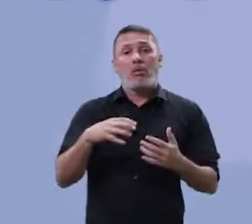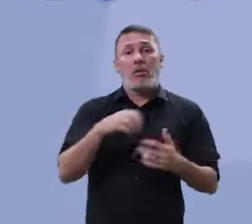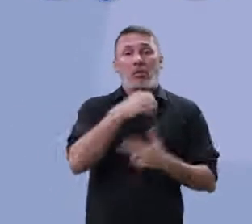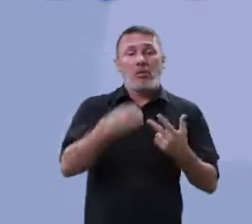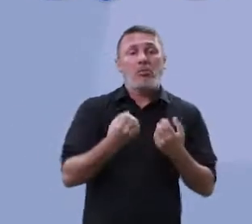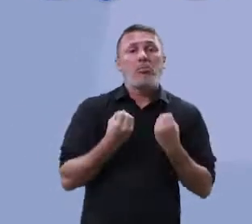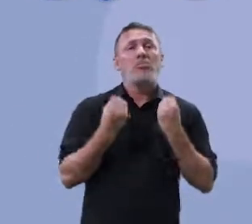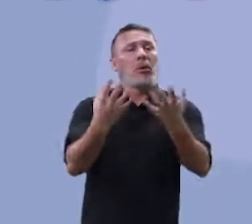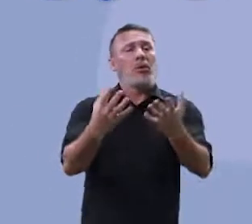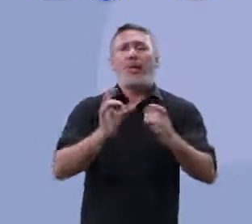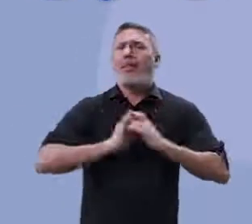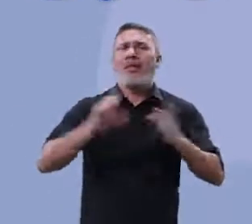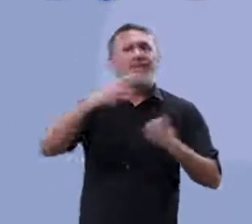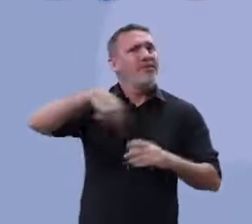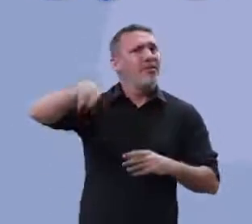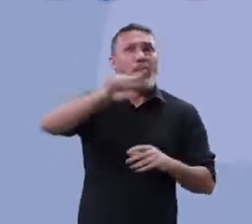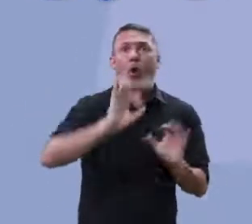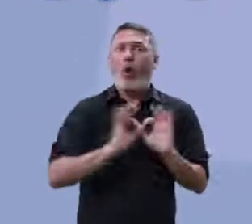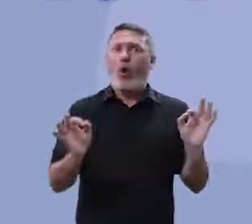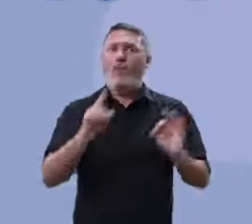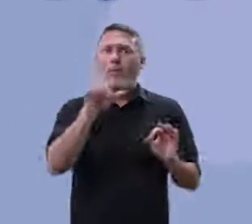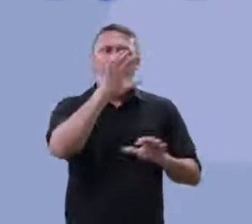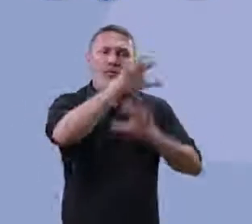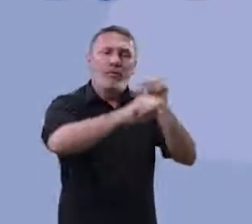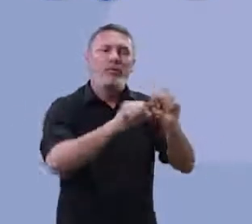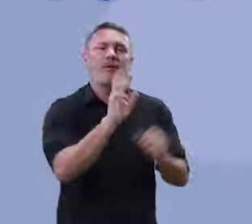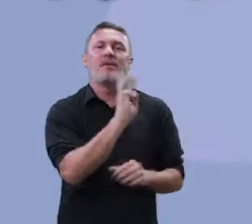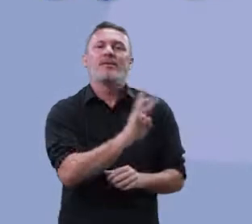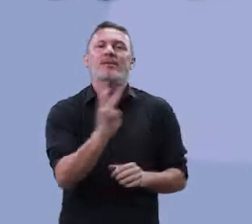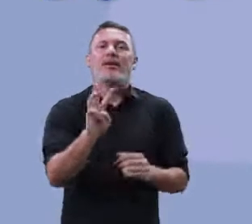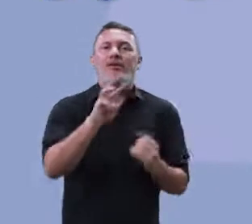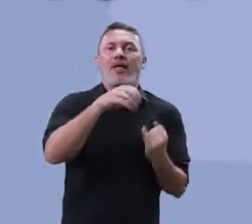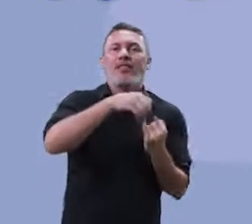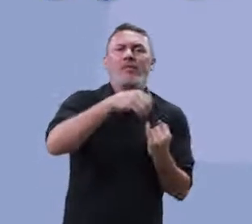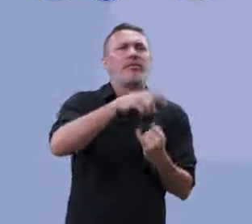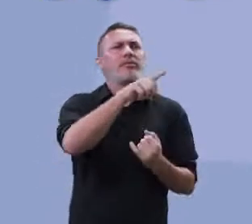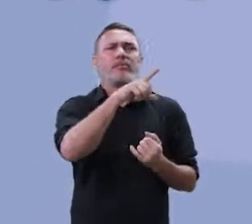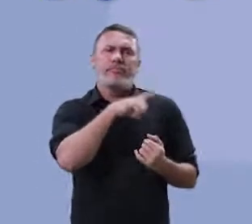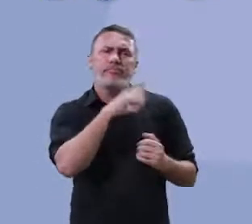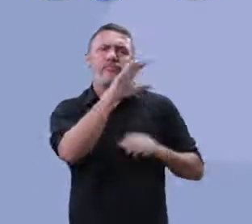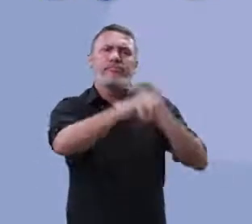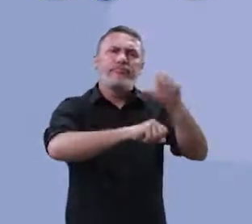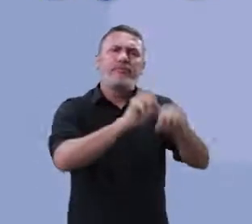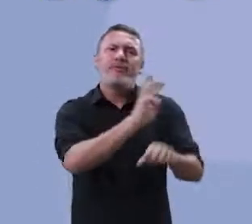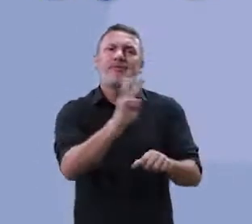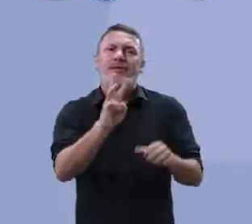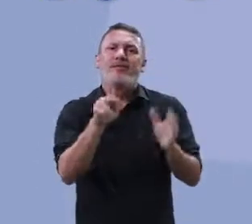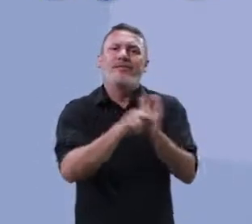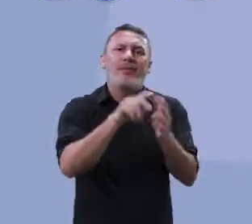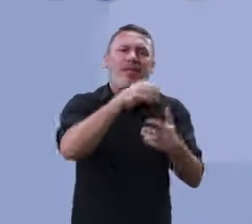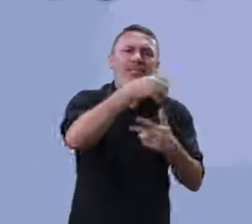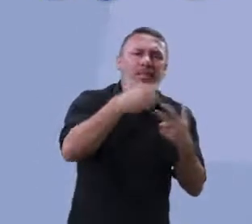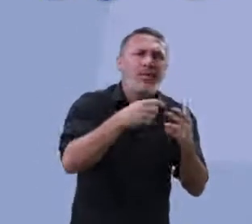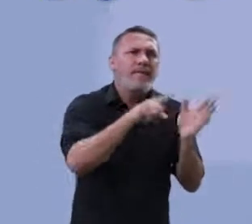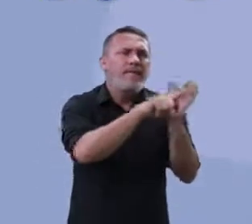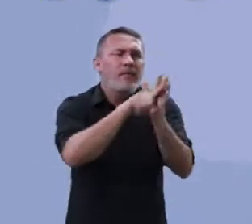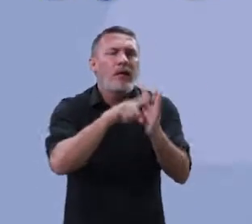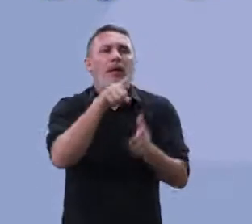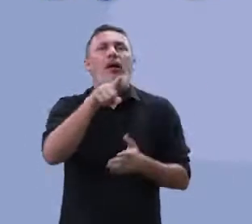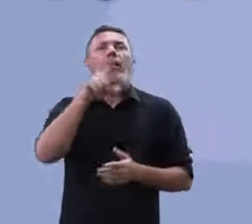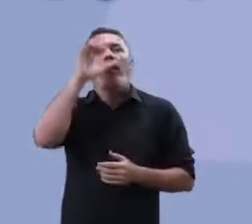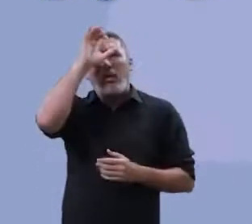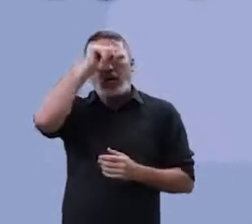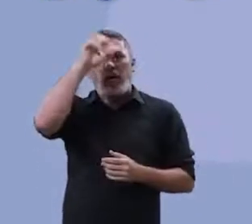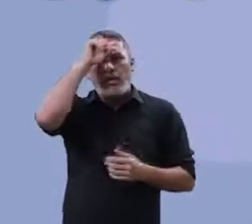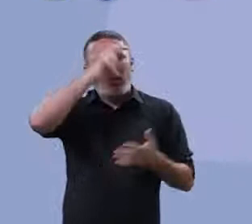liberou. É um ótimo material disponível no site do INEP, beleza? Para você ter a noção. Então, faça a leitura